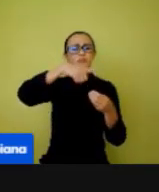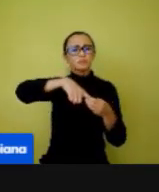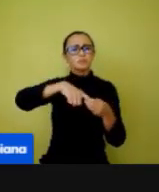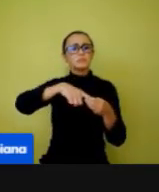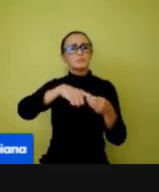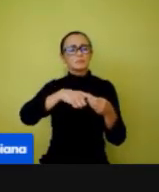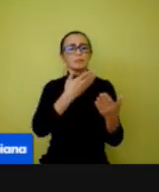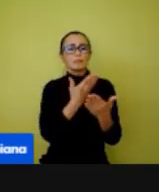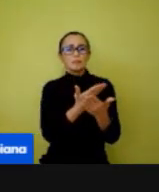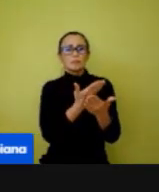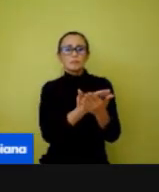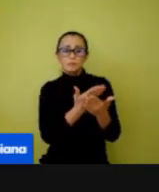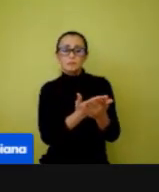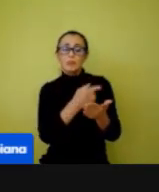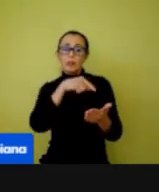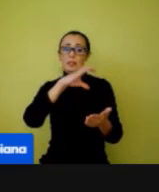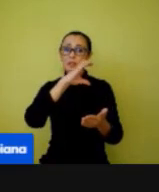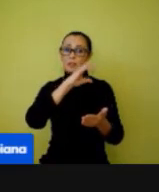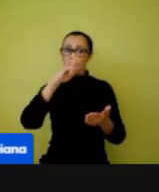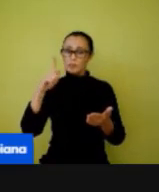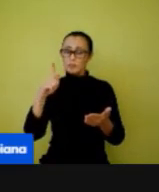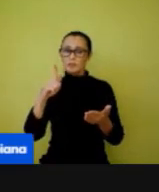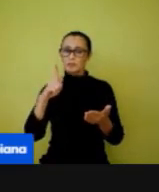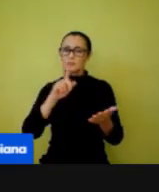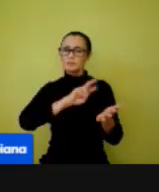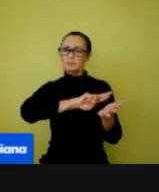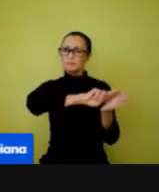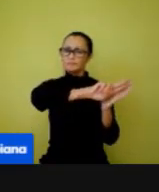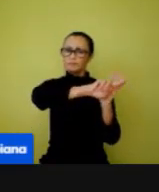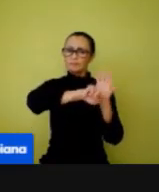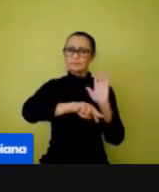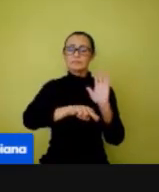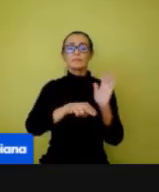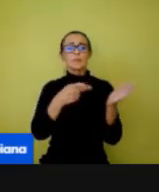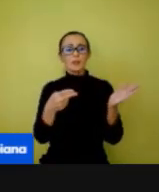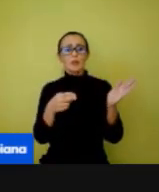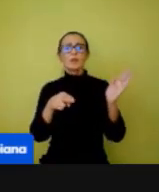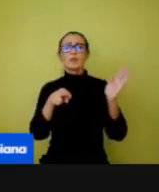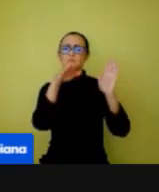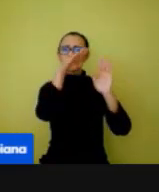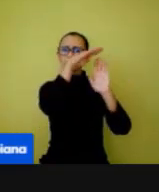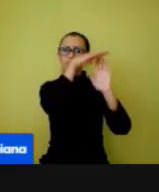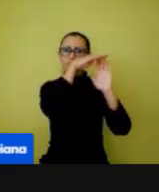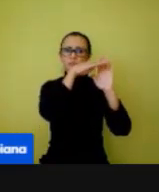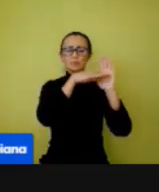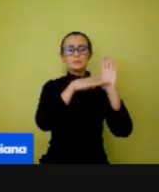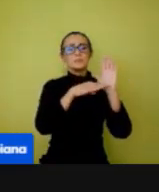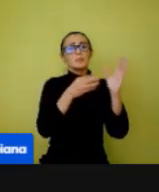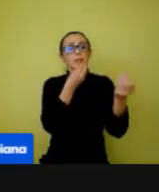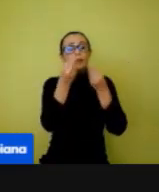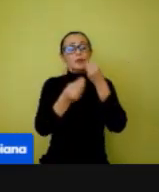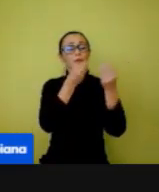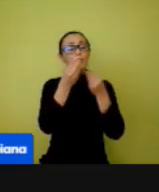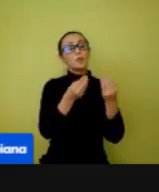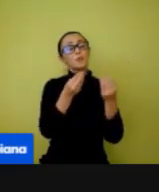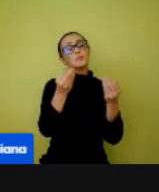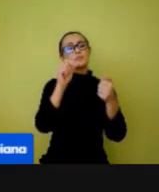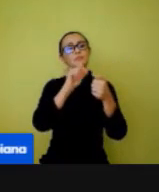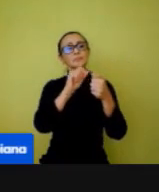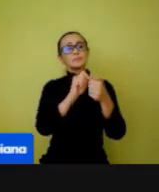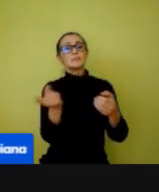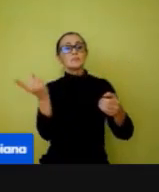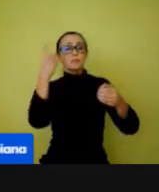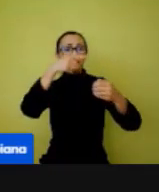de Campo Grande e outras providências. Então, ela já traz algumas coisas que elas devem ser feitas para o retorno dessas aulas